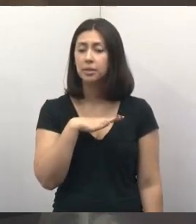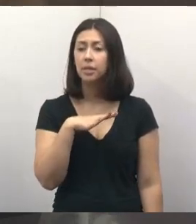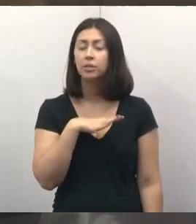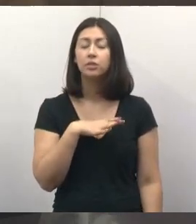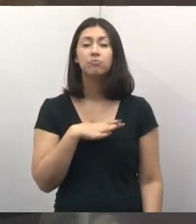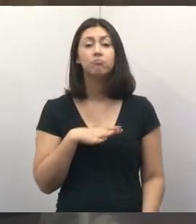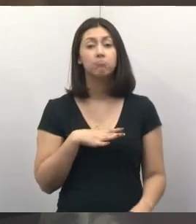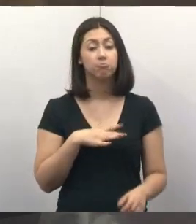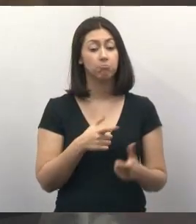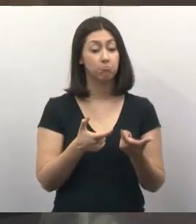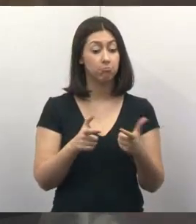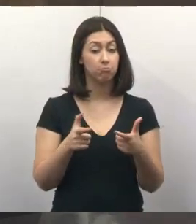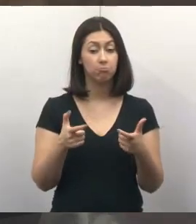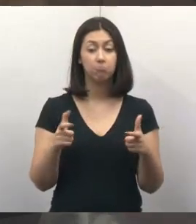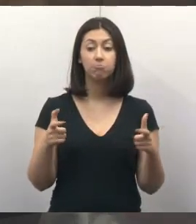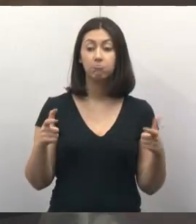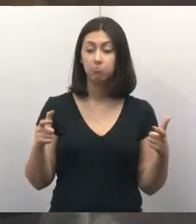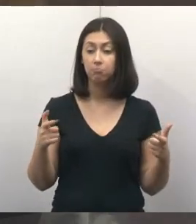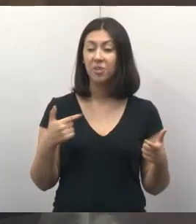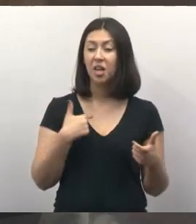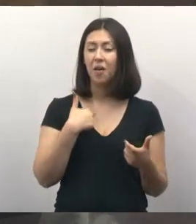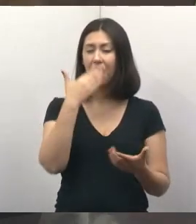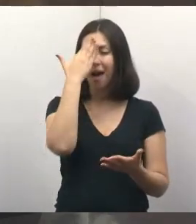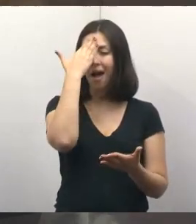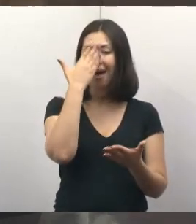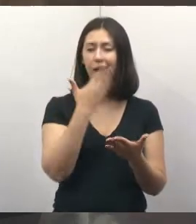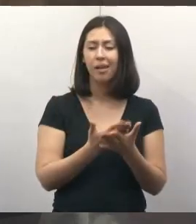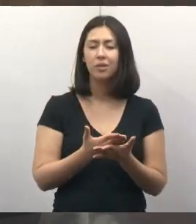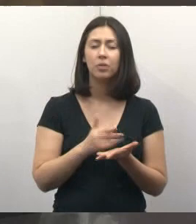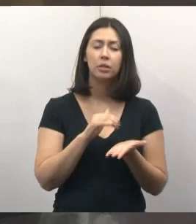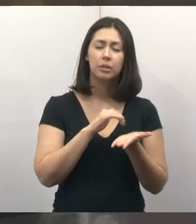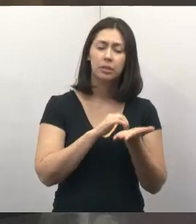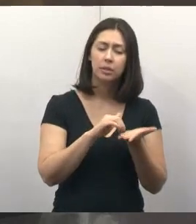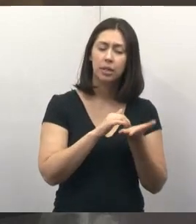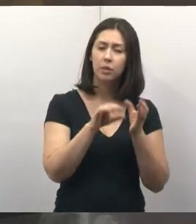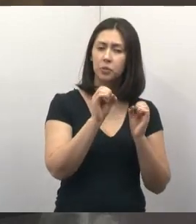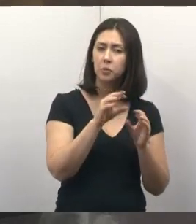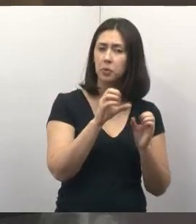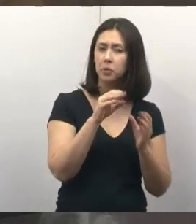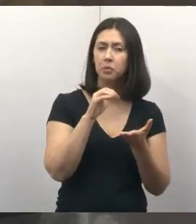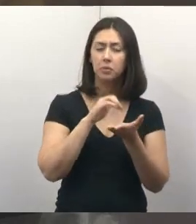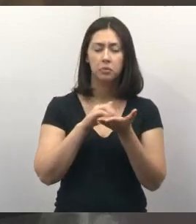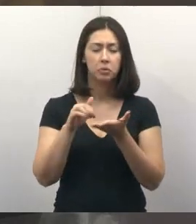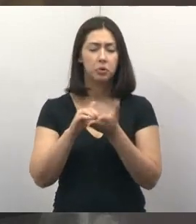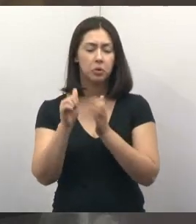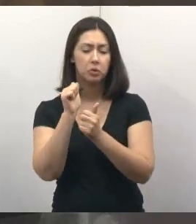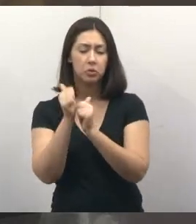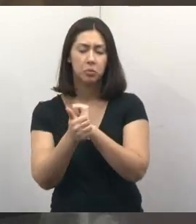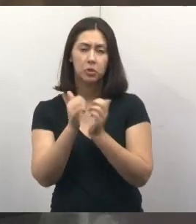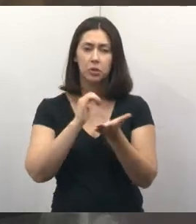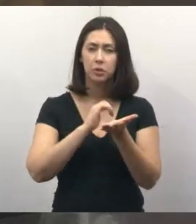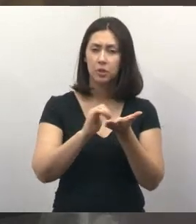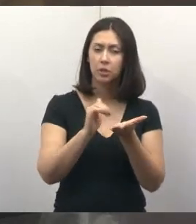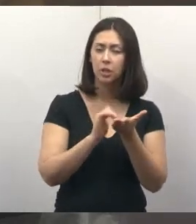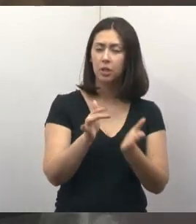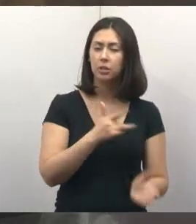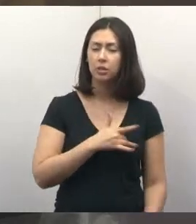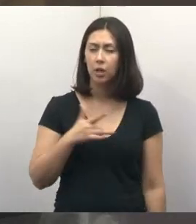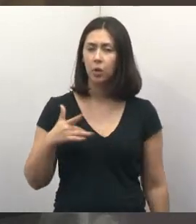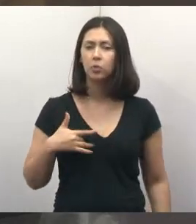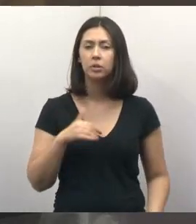para que a cidade cresça. E eu creio eu que Secretaria de Educação, Secretaria de Esporte, Secretaria de Saúde,